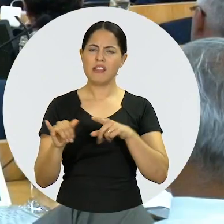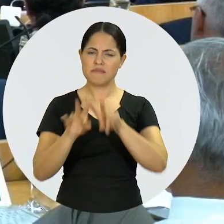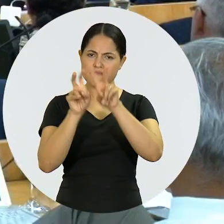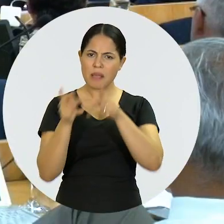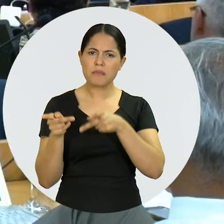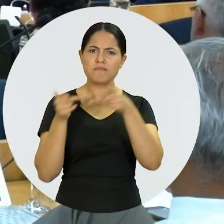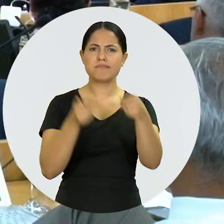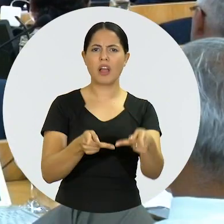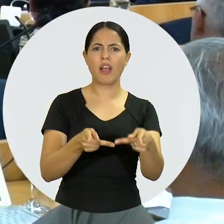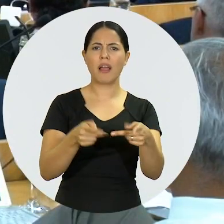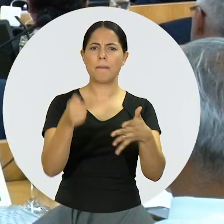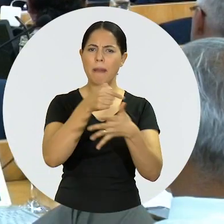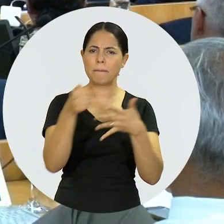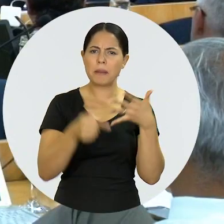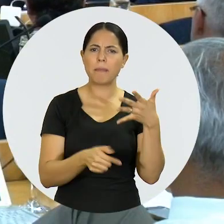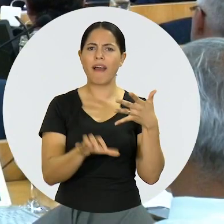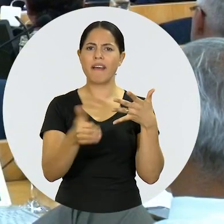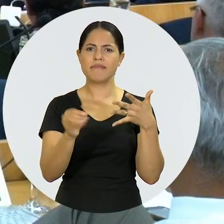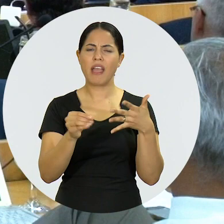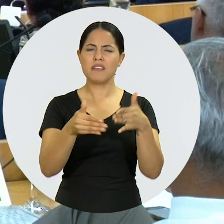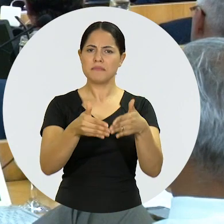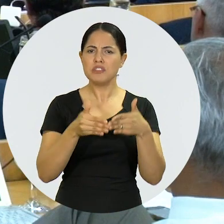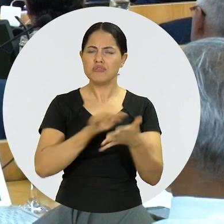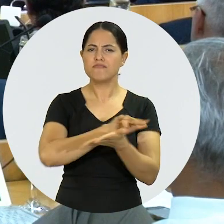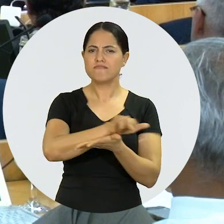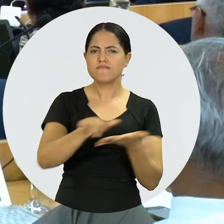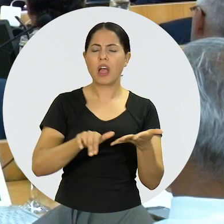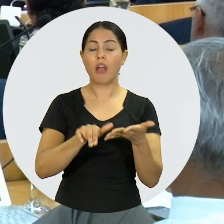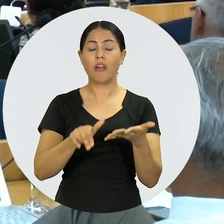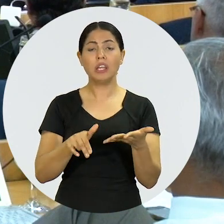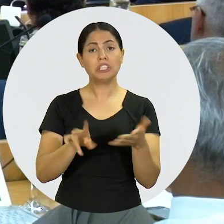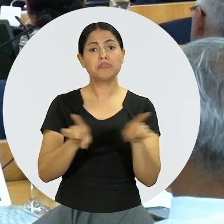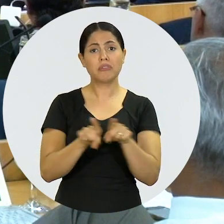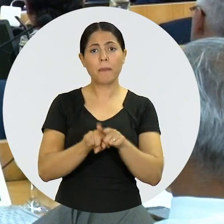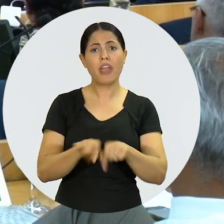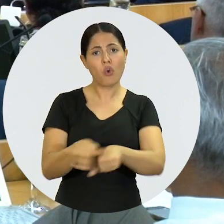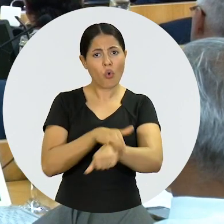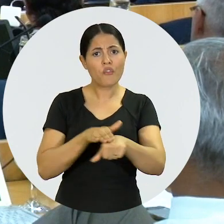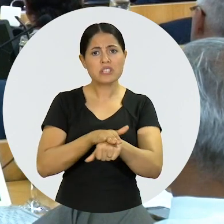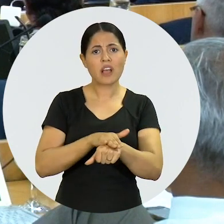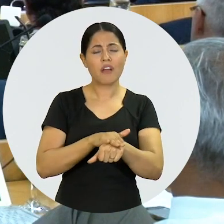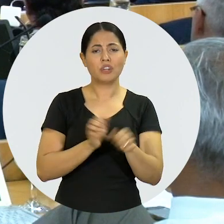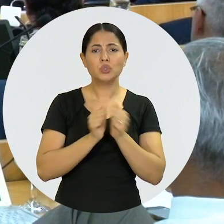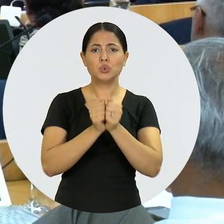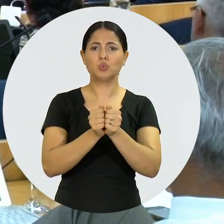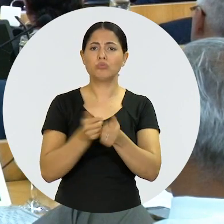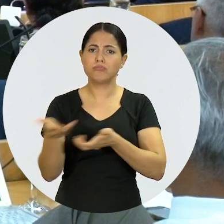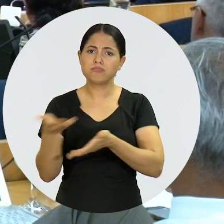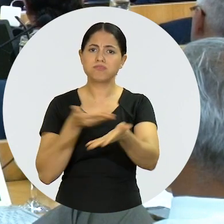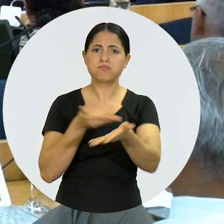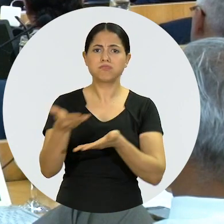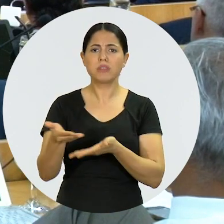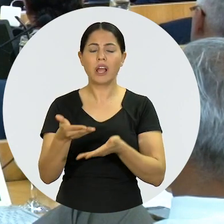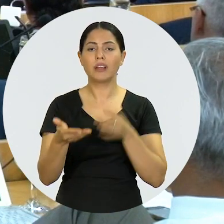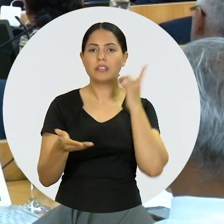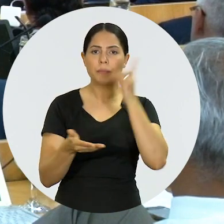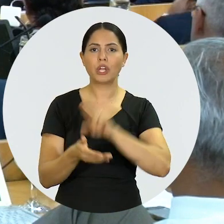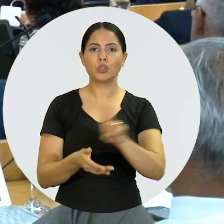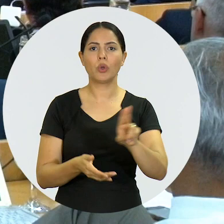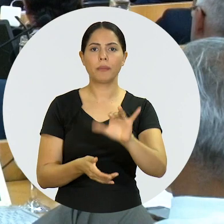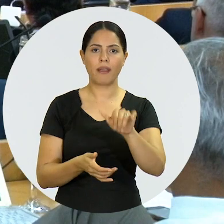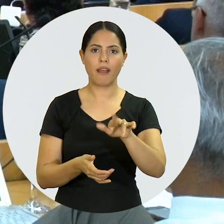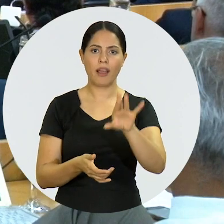o tema para as 10 medidas. E eu conversava também, sempre a pedido do Lamacchia, com o deputado, à época, Marum,